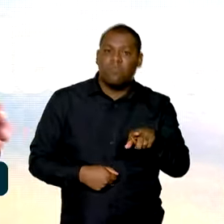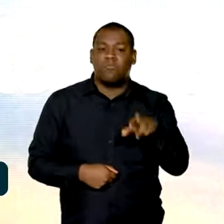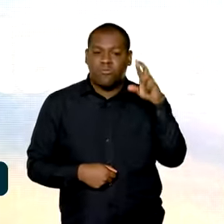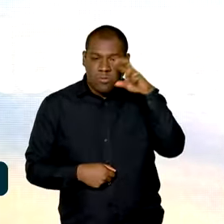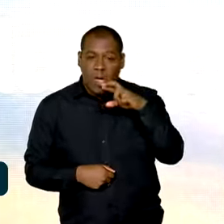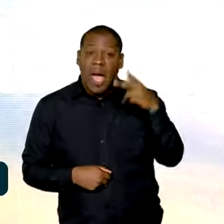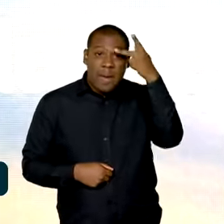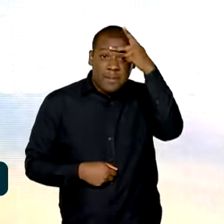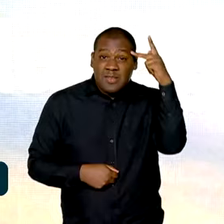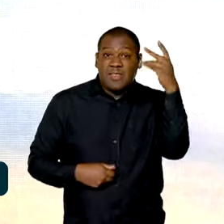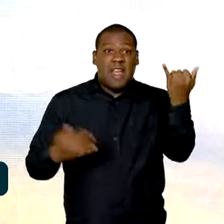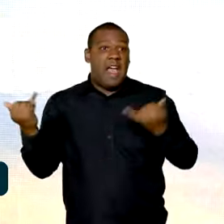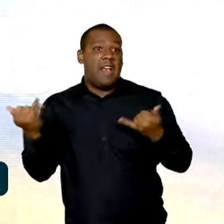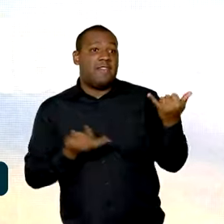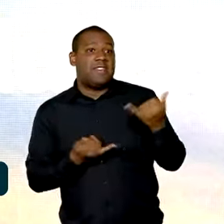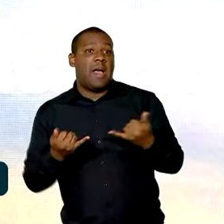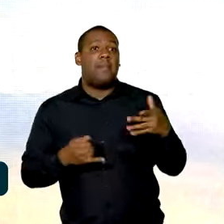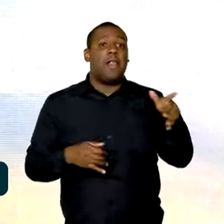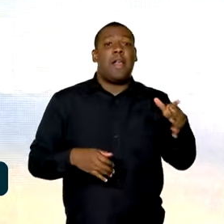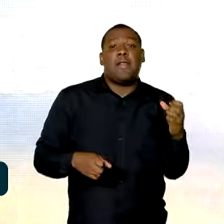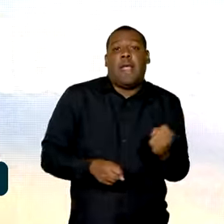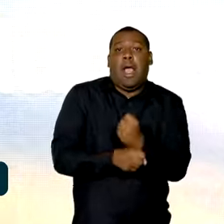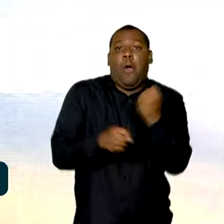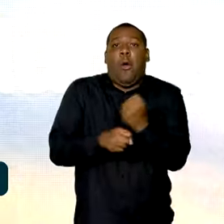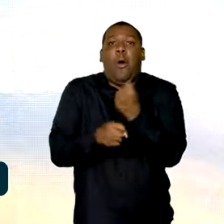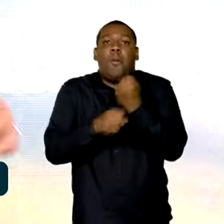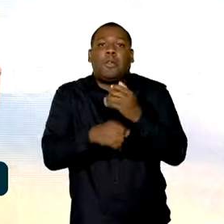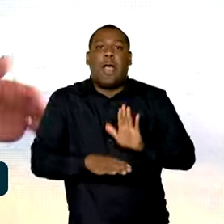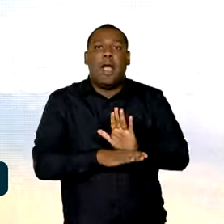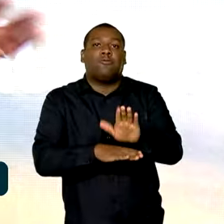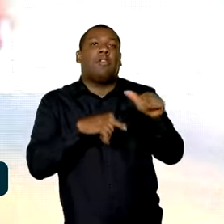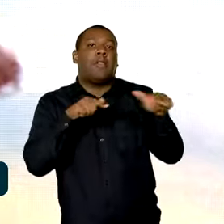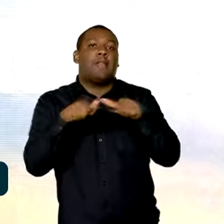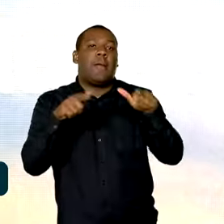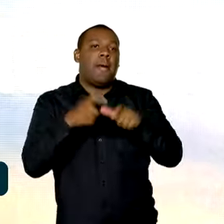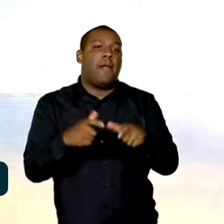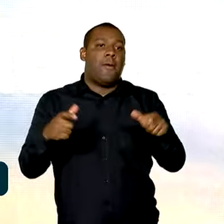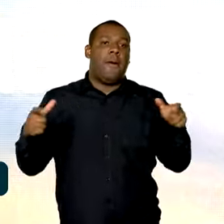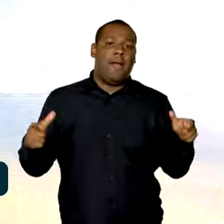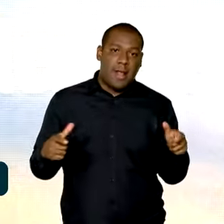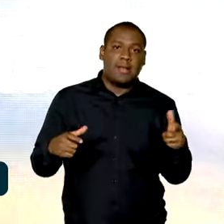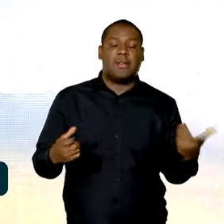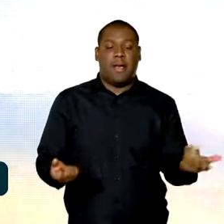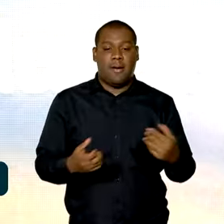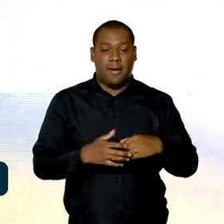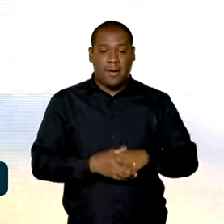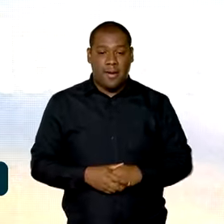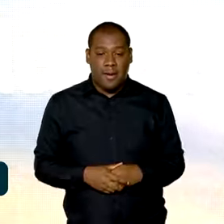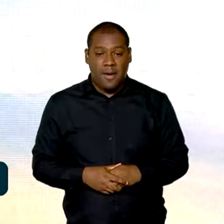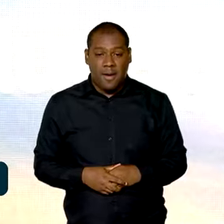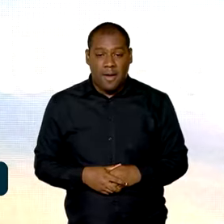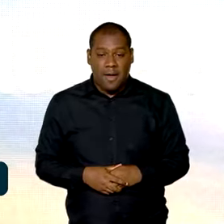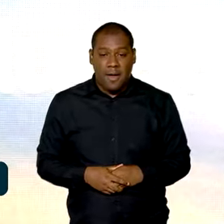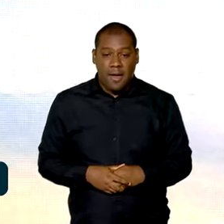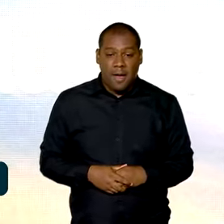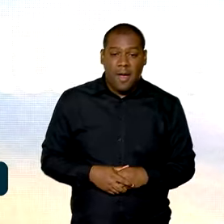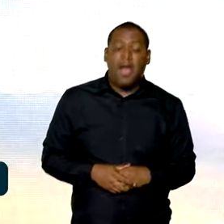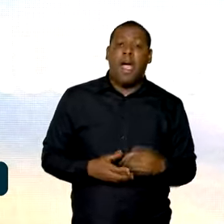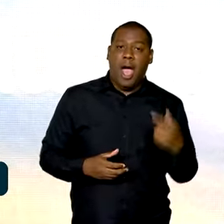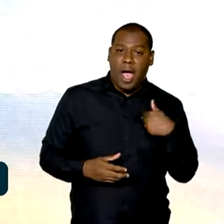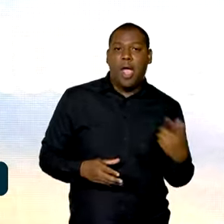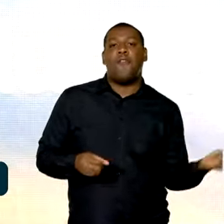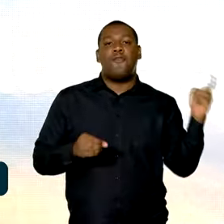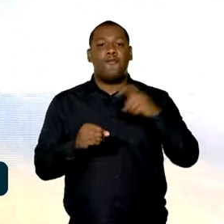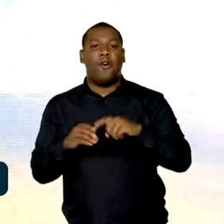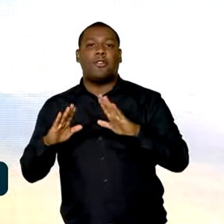fala para mim, não, porque a obra vai gerar tantos empregos diretos, tantos empregos indiretos. Eu vou para casa e fico fazendo a conta de